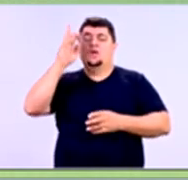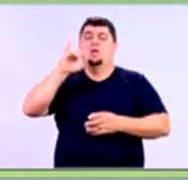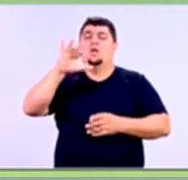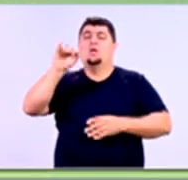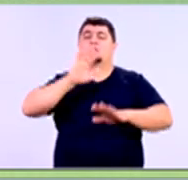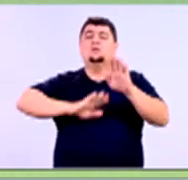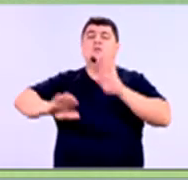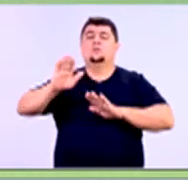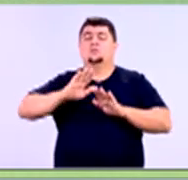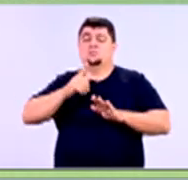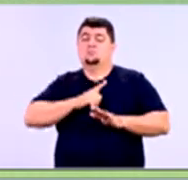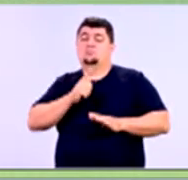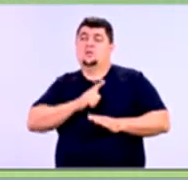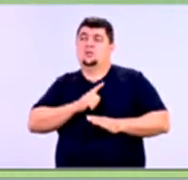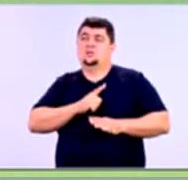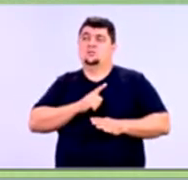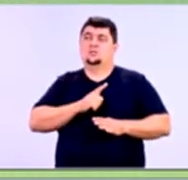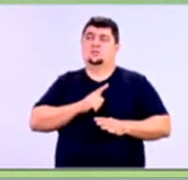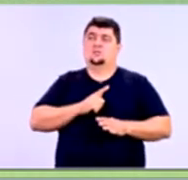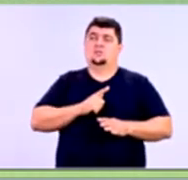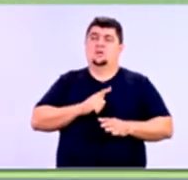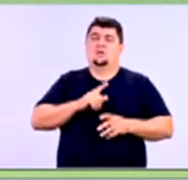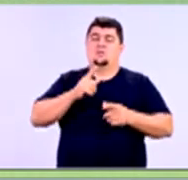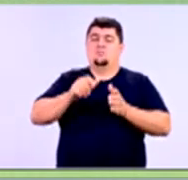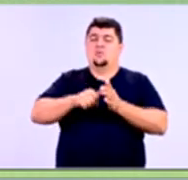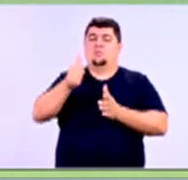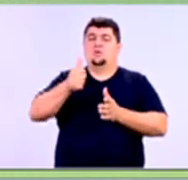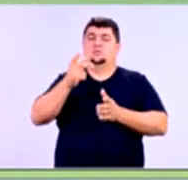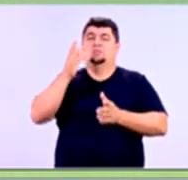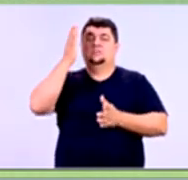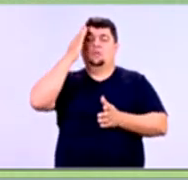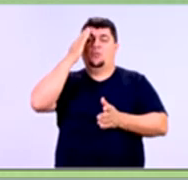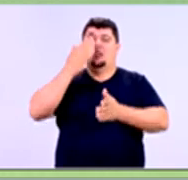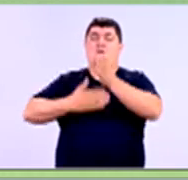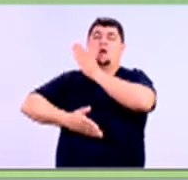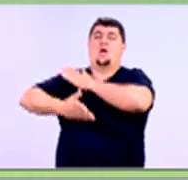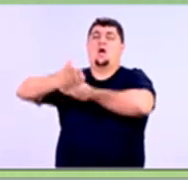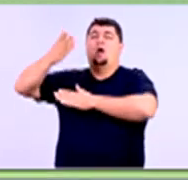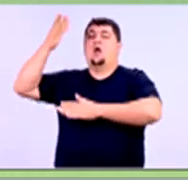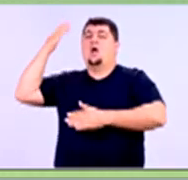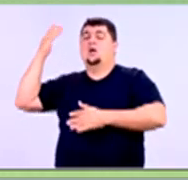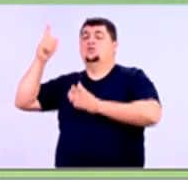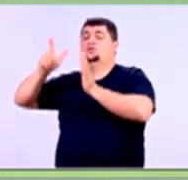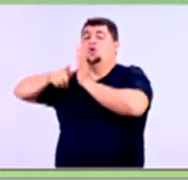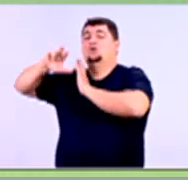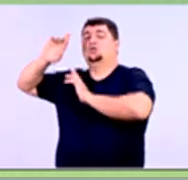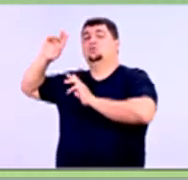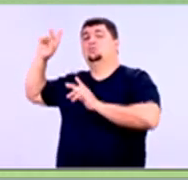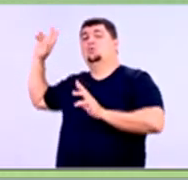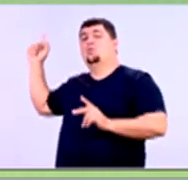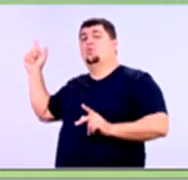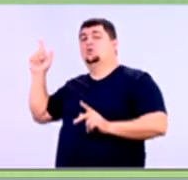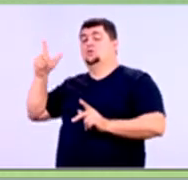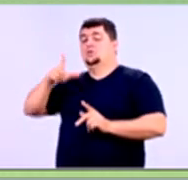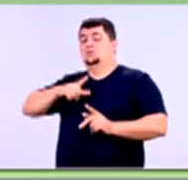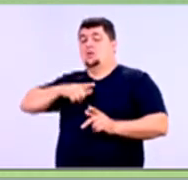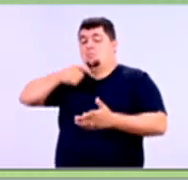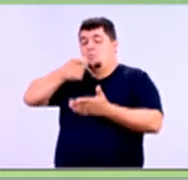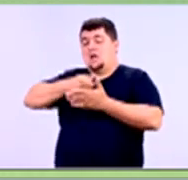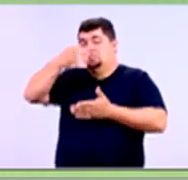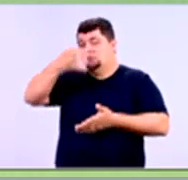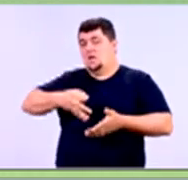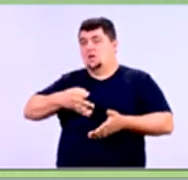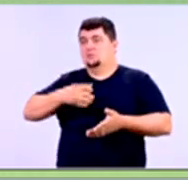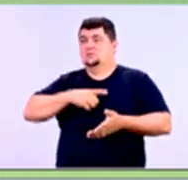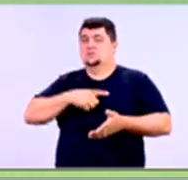a gente vai utilizar da análise do histórico das pessoas, das condições que as pessoas tinham para realizar